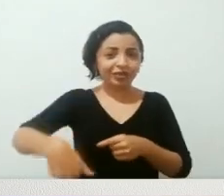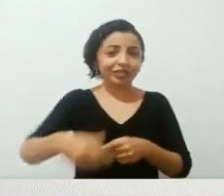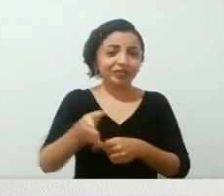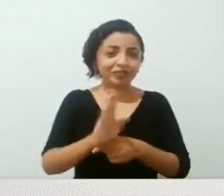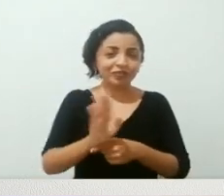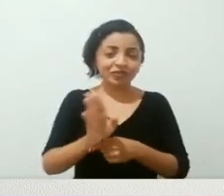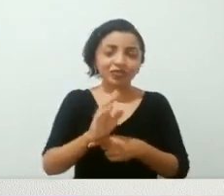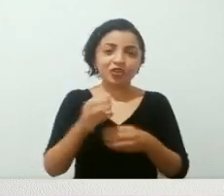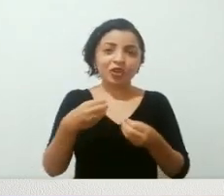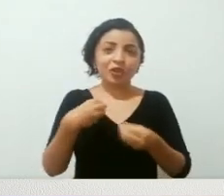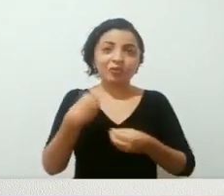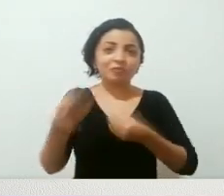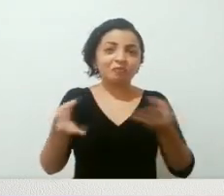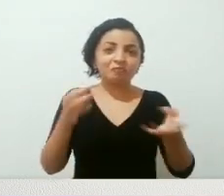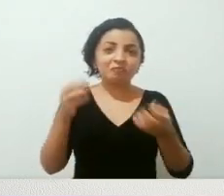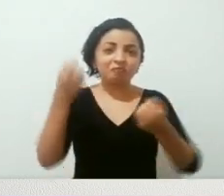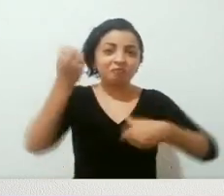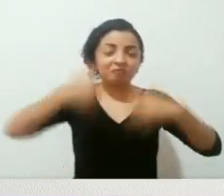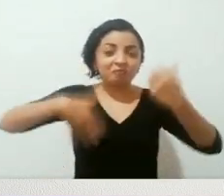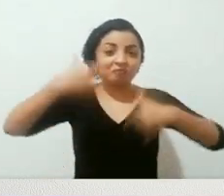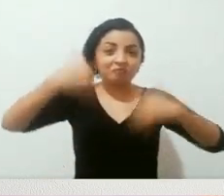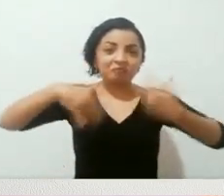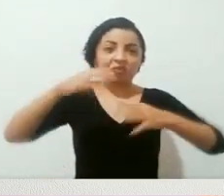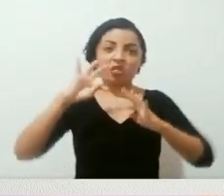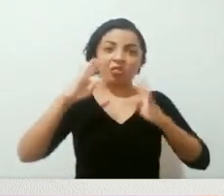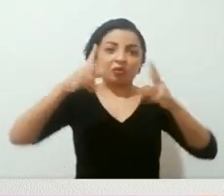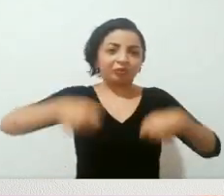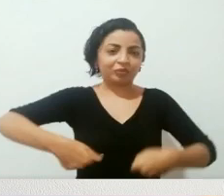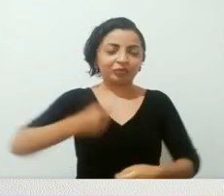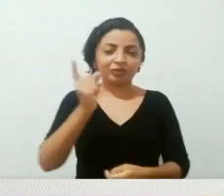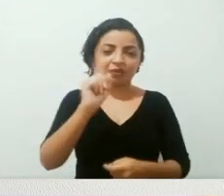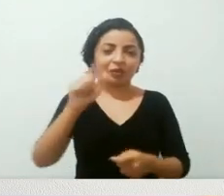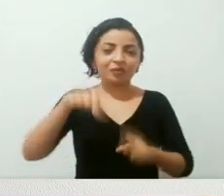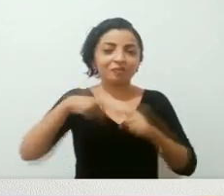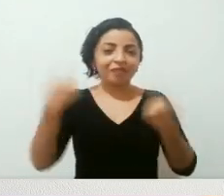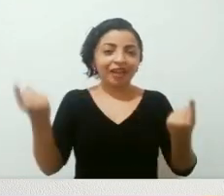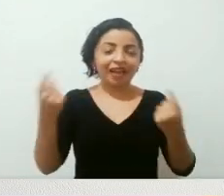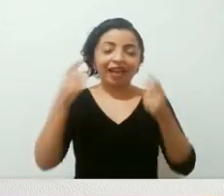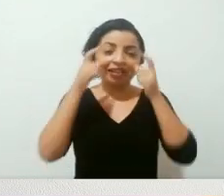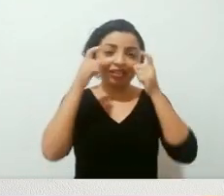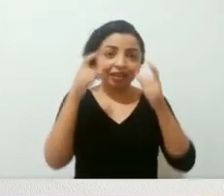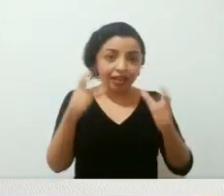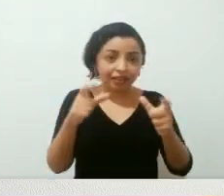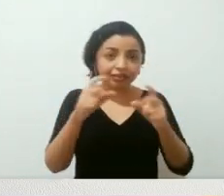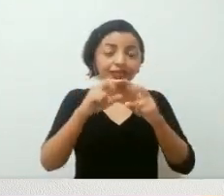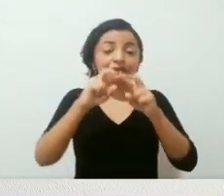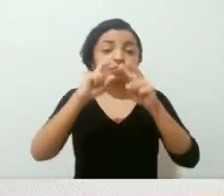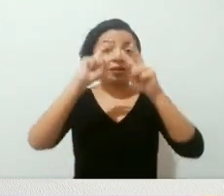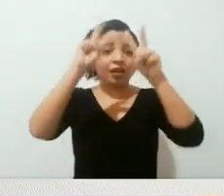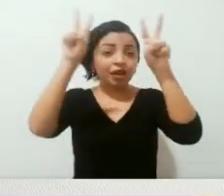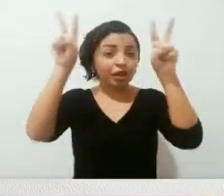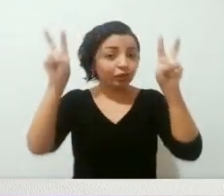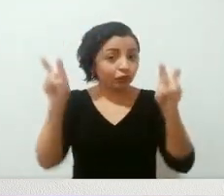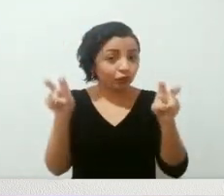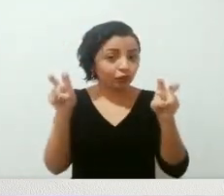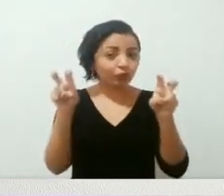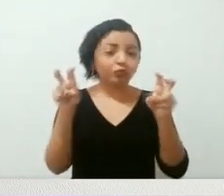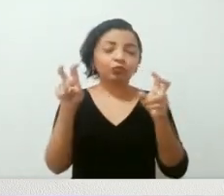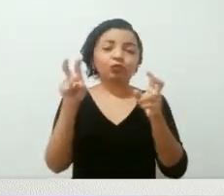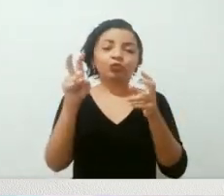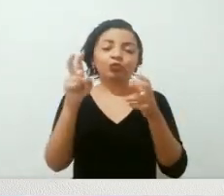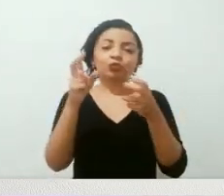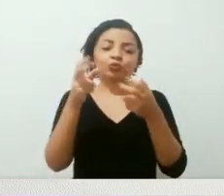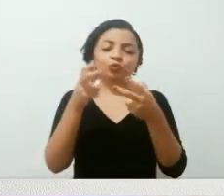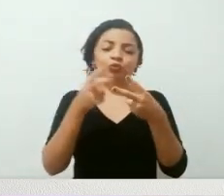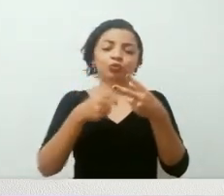do canal. Não se preocupe, eu vou soltar spoilers, mas eu quero que você preste atenção, porque existem assuntos muito pertinentes, que não